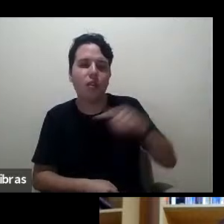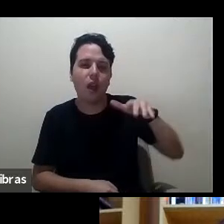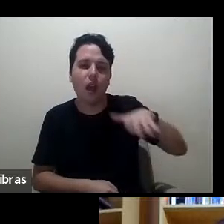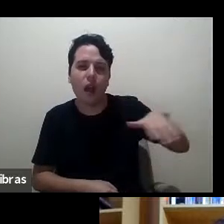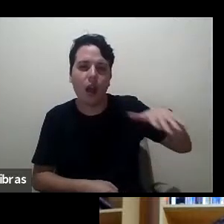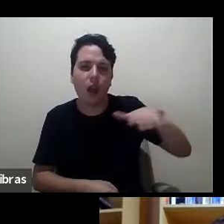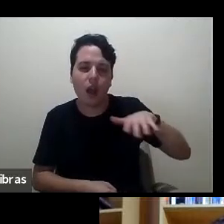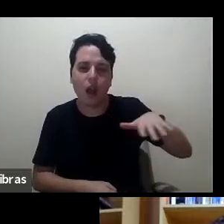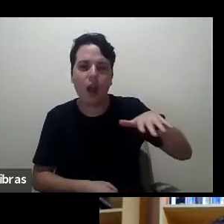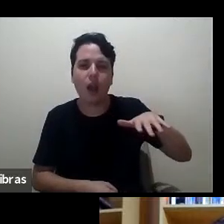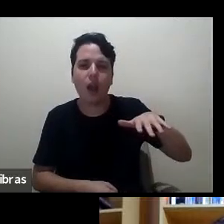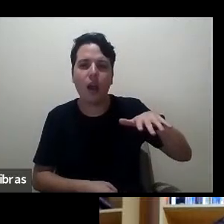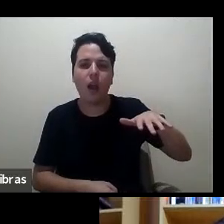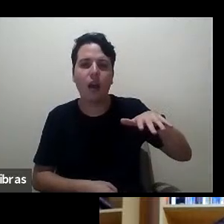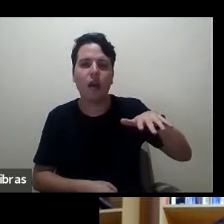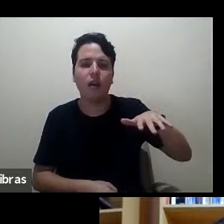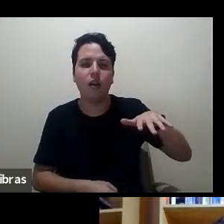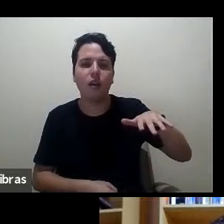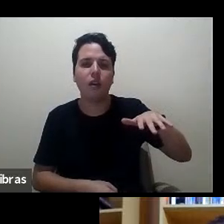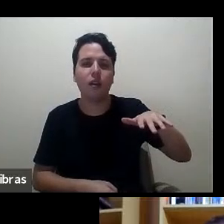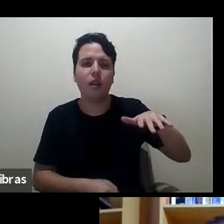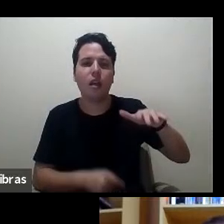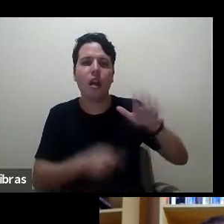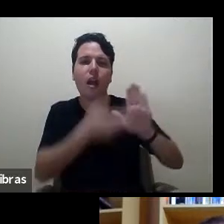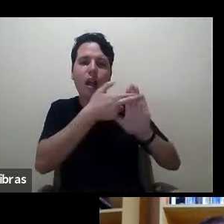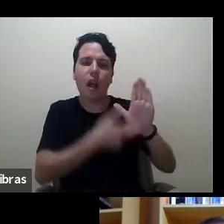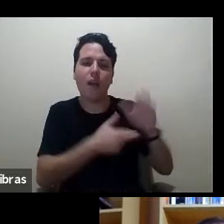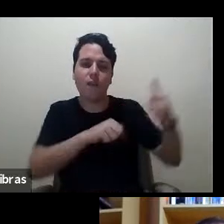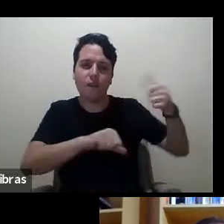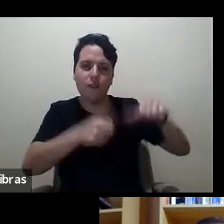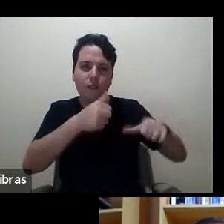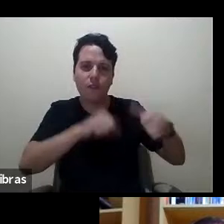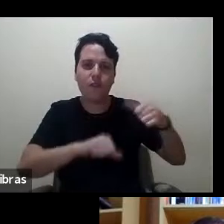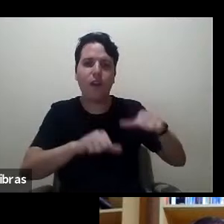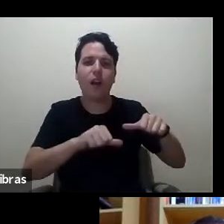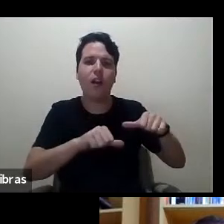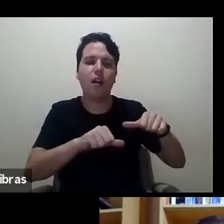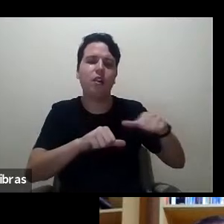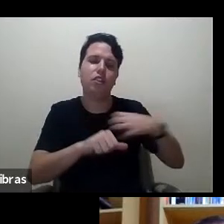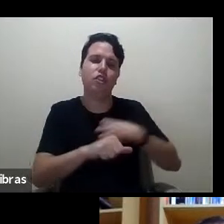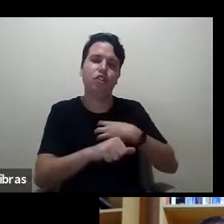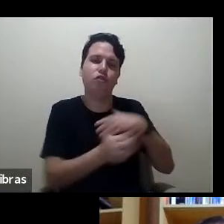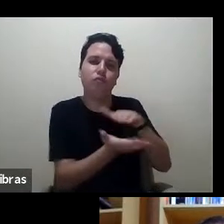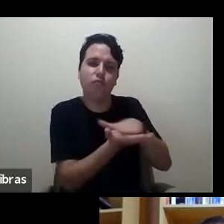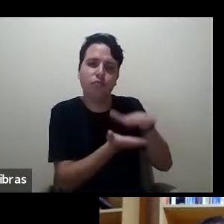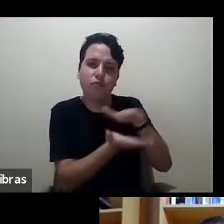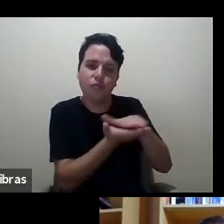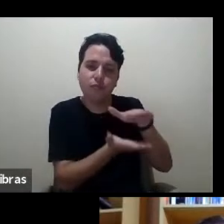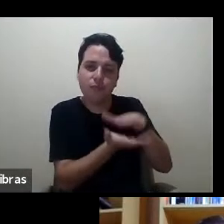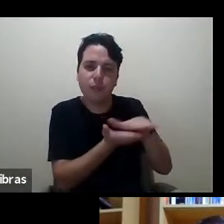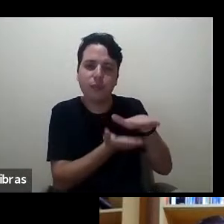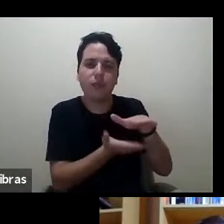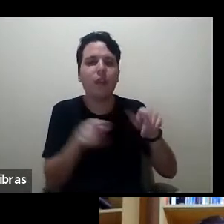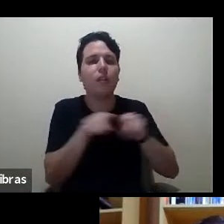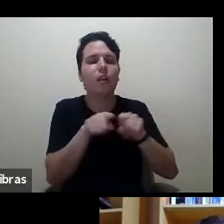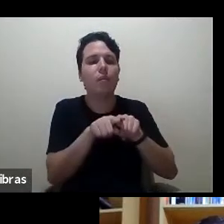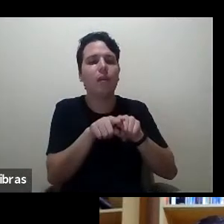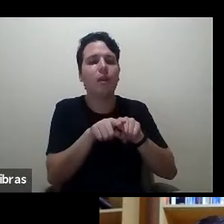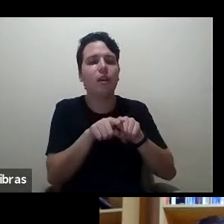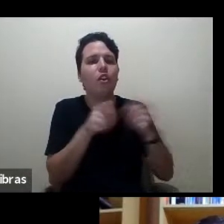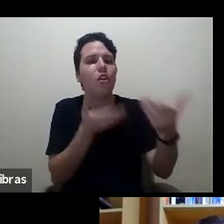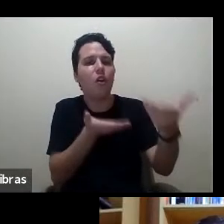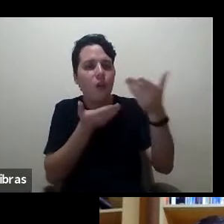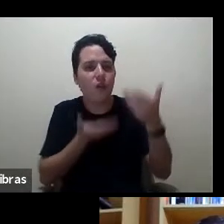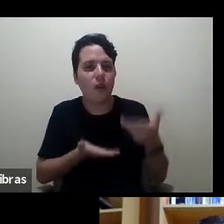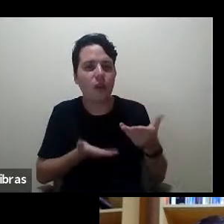critérios de avaliação sobre os nossos modos de produção e fazer um convite